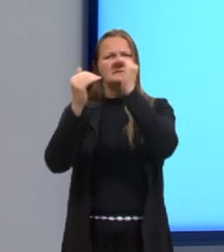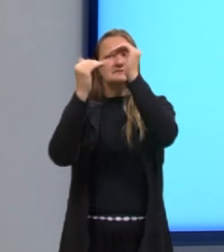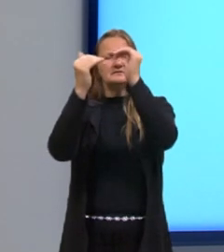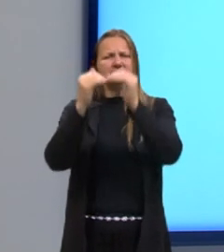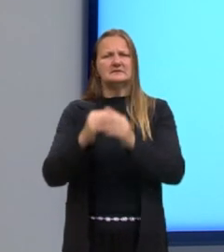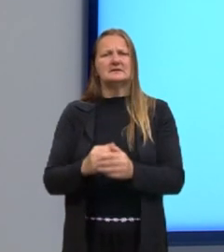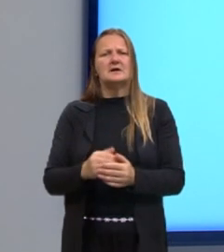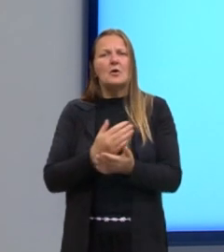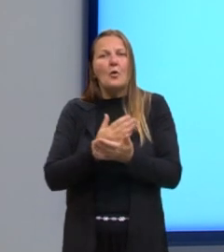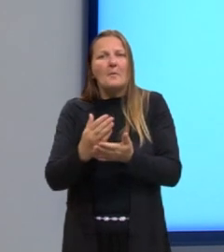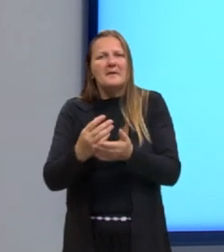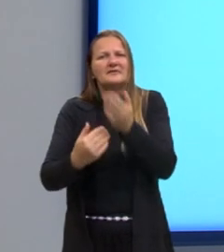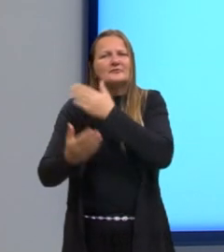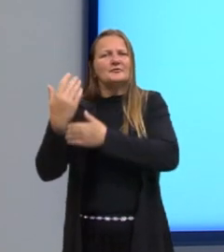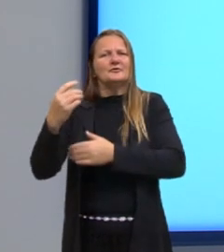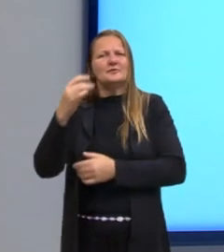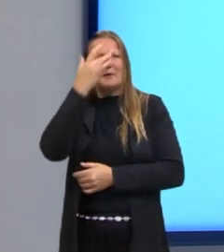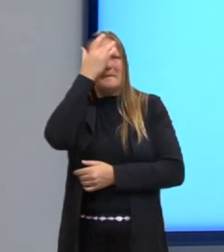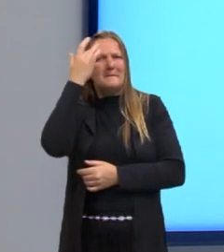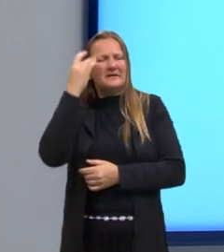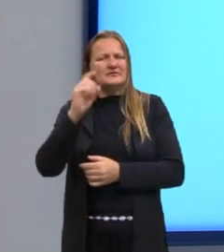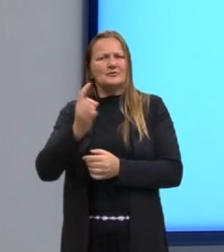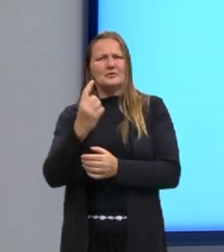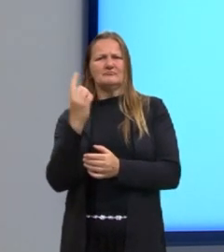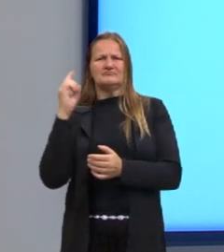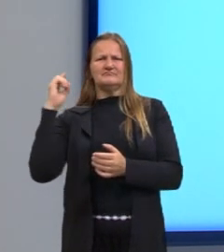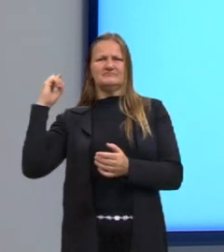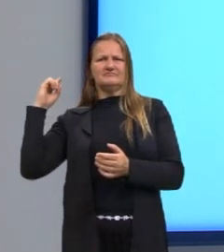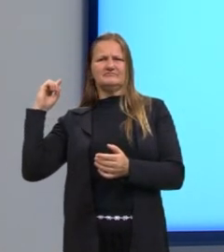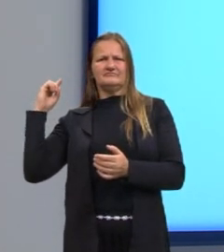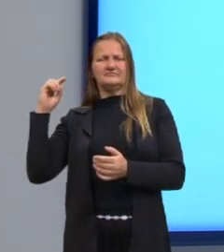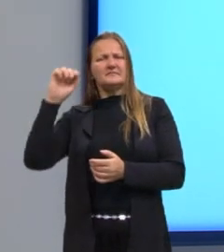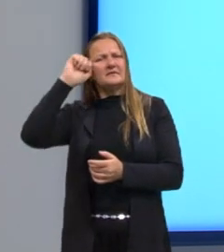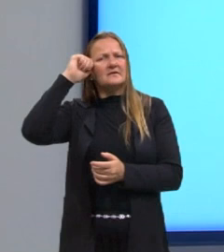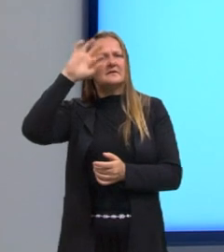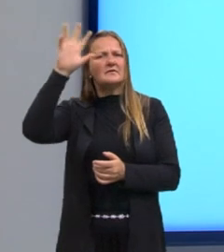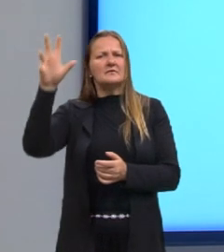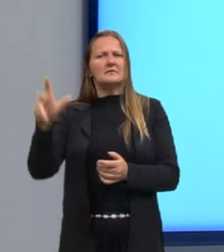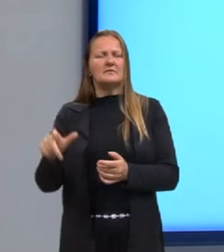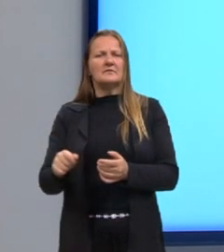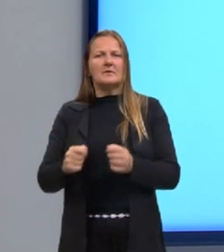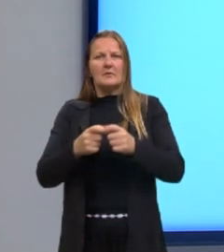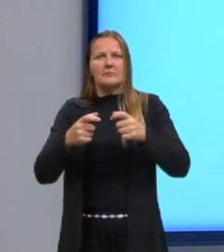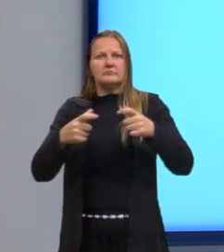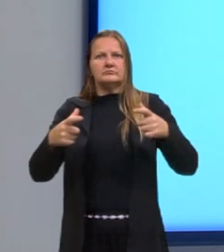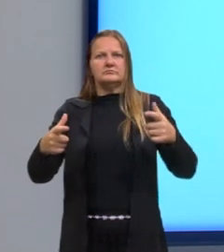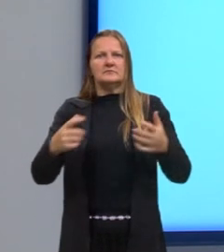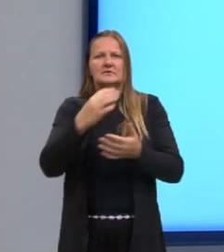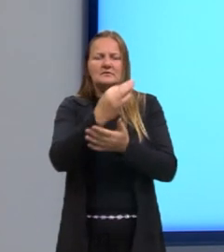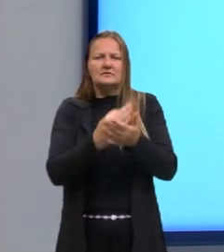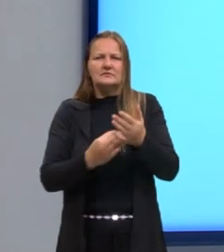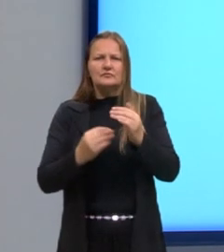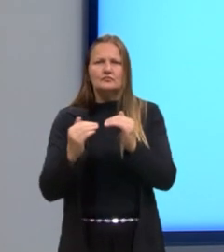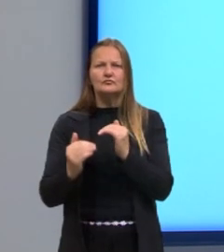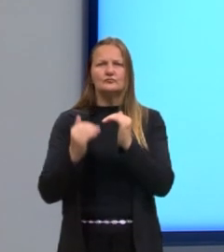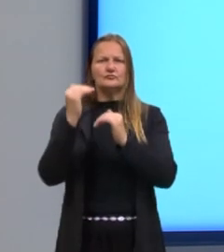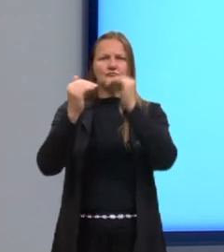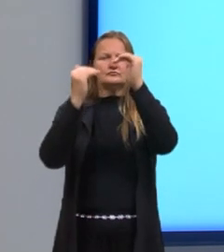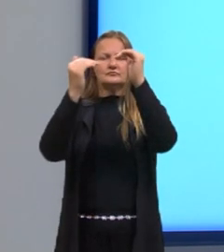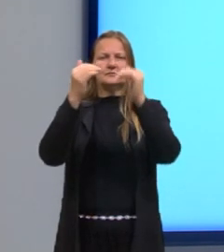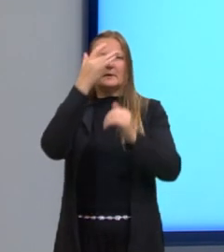humanos? Legal, né? Reconhecer, olha só que continente africano, então é o berço da origem evolutiva dos seres humanos,